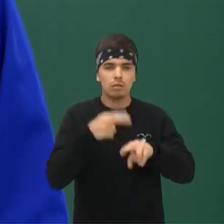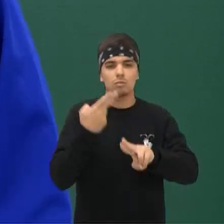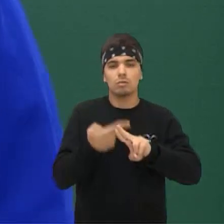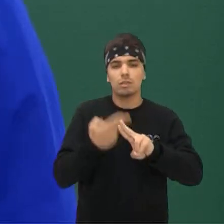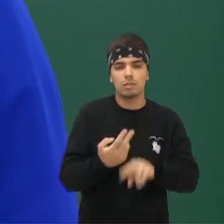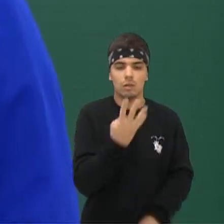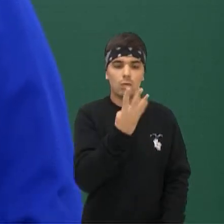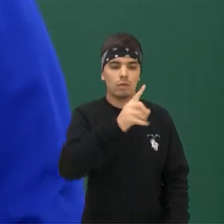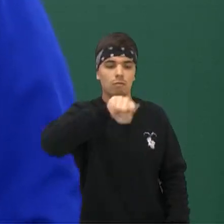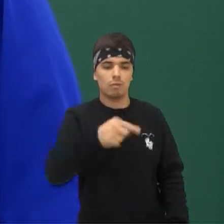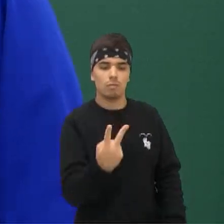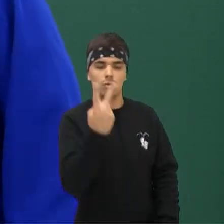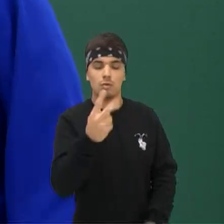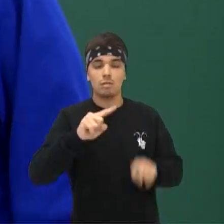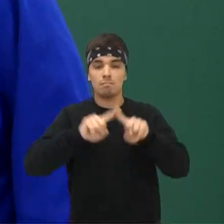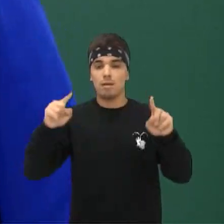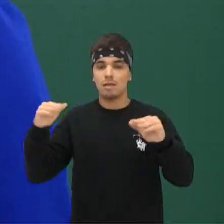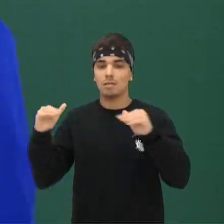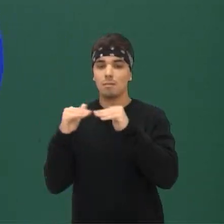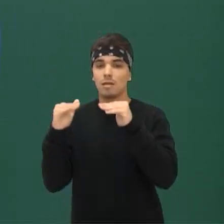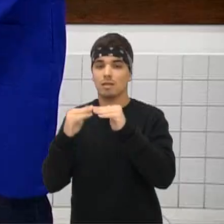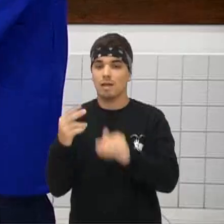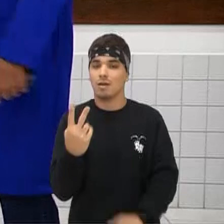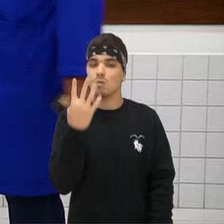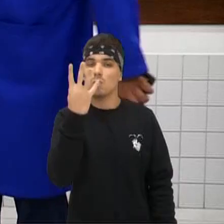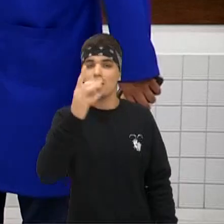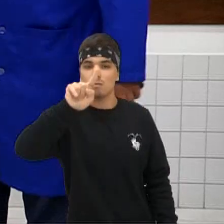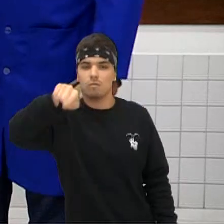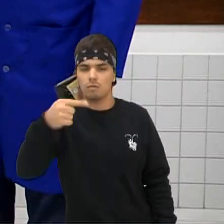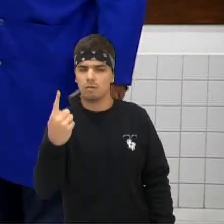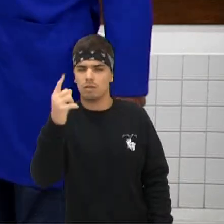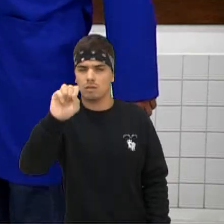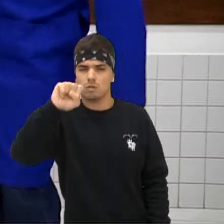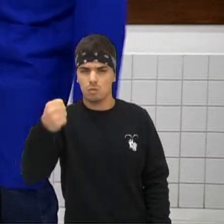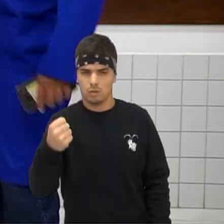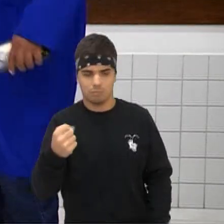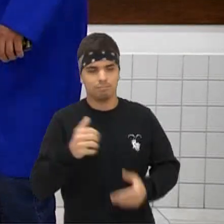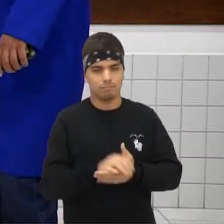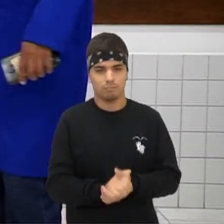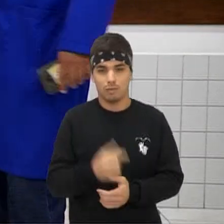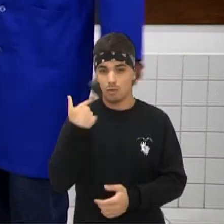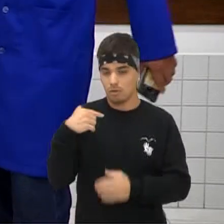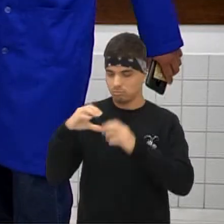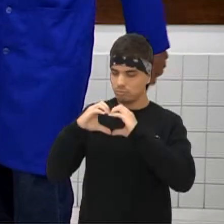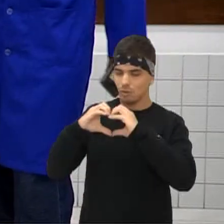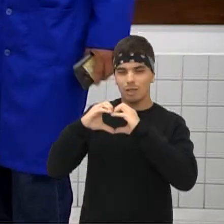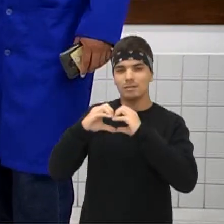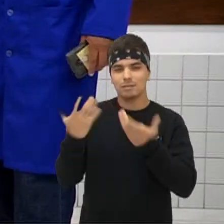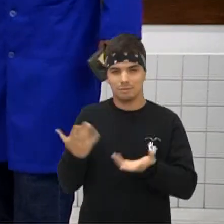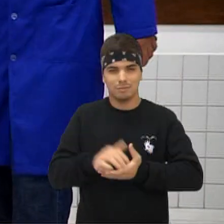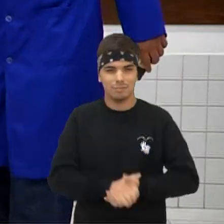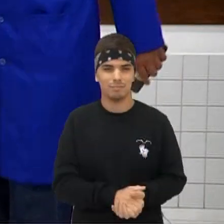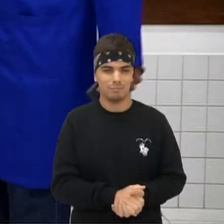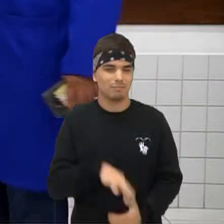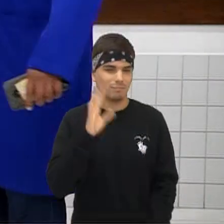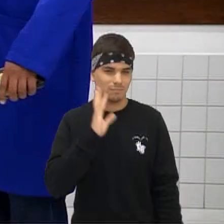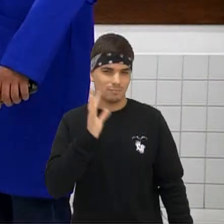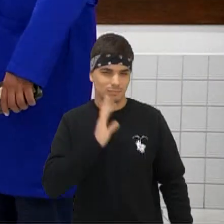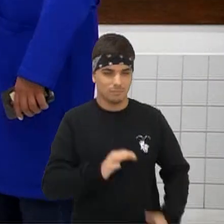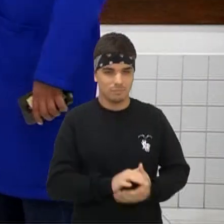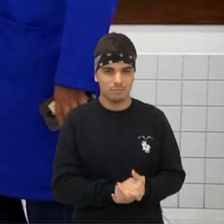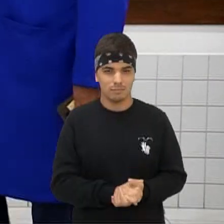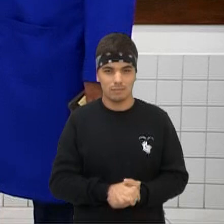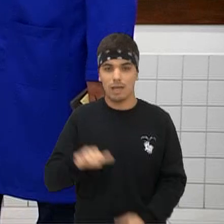,2 Mas o padrão mesmo correto é 4,18 Cara, recebemos até coraçãozinho aqui Falando que ama a mola, olha que coisa linda Vixe, ou de bola, né? bola